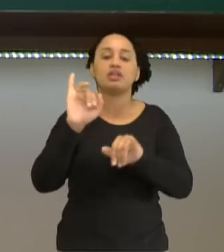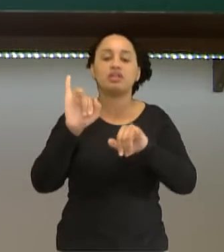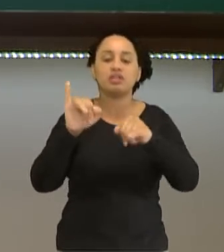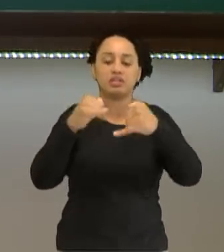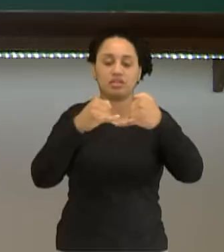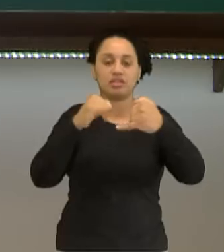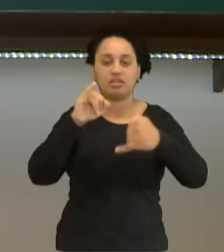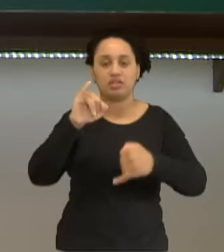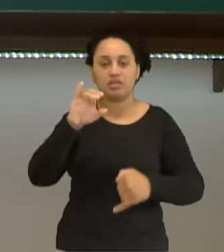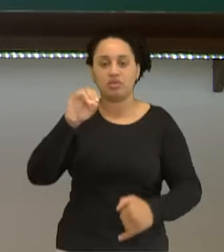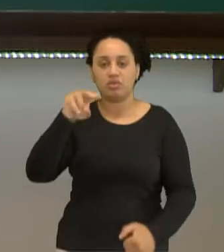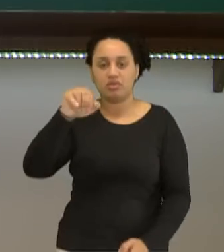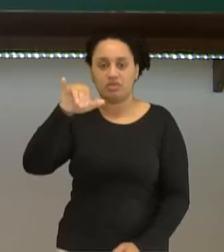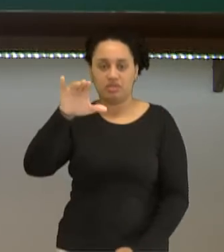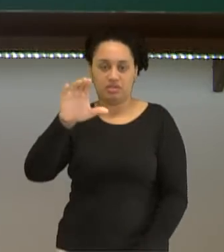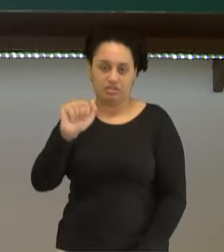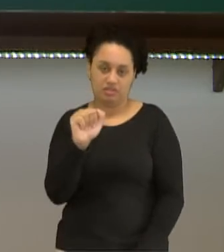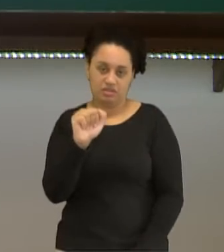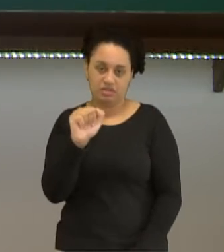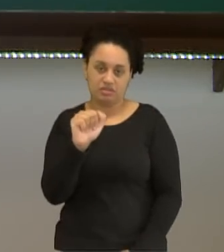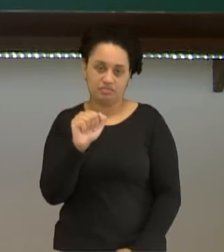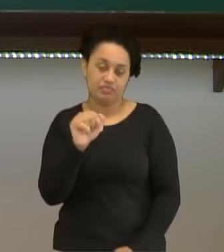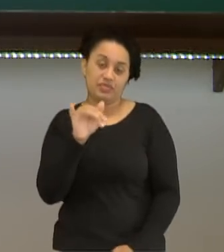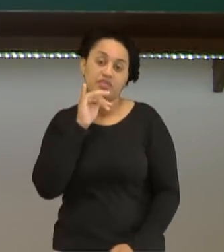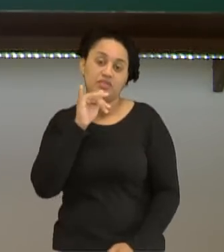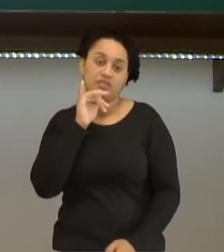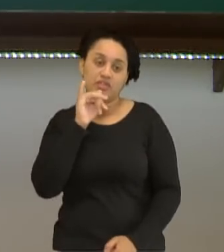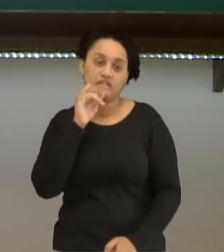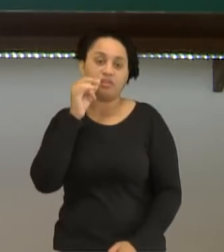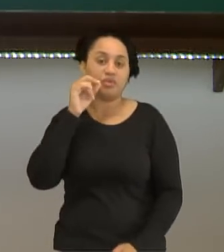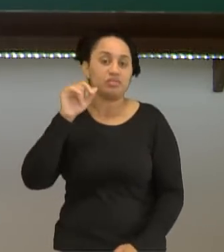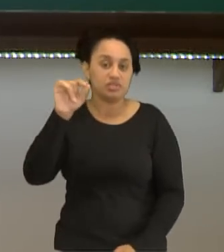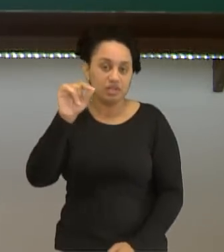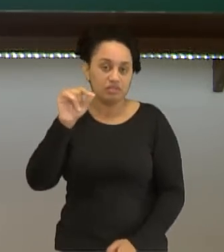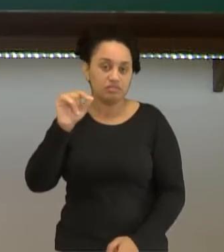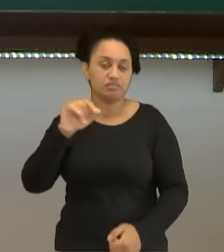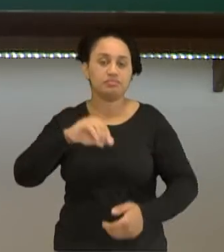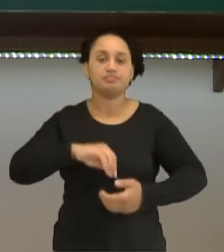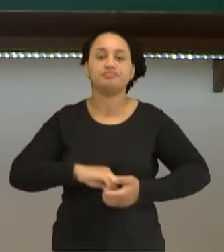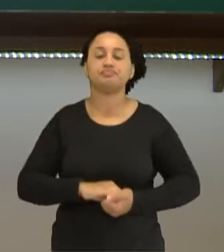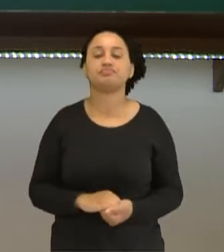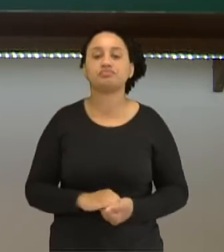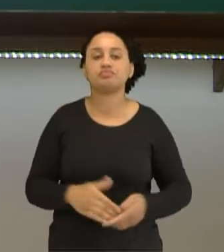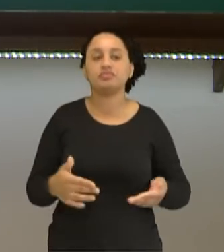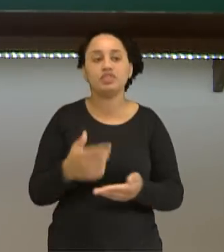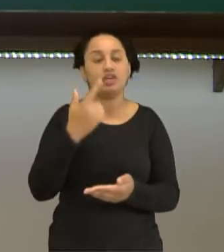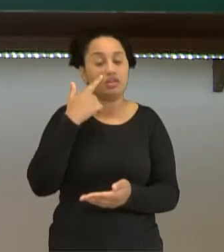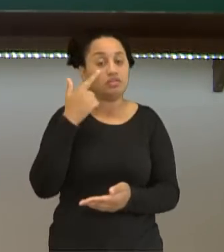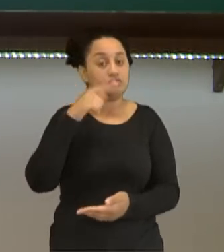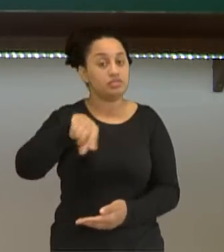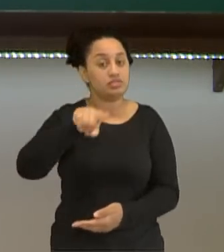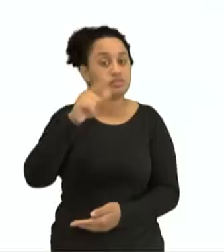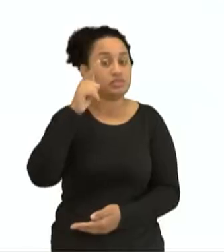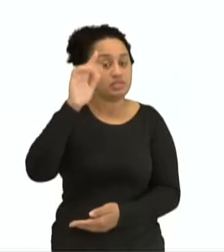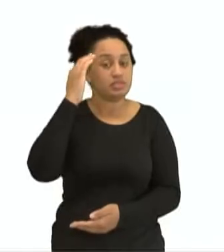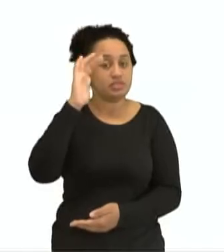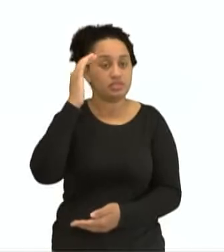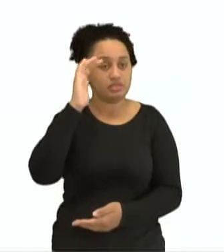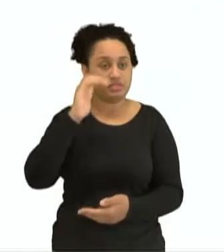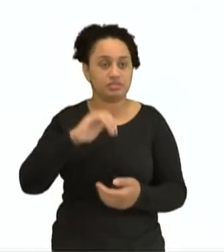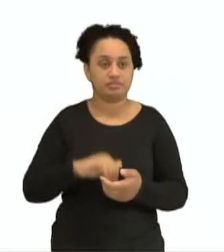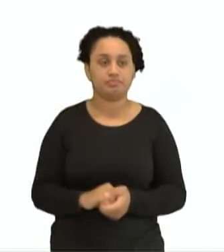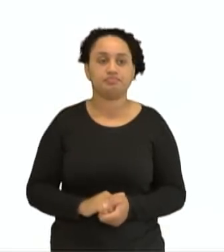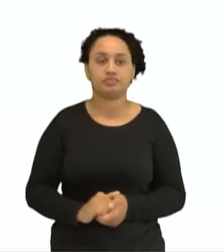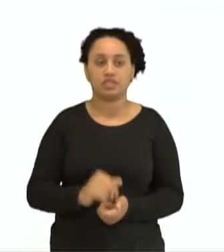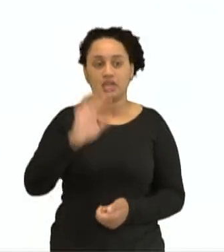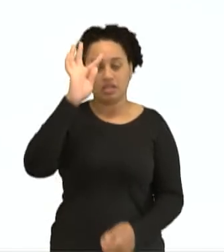iônica. Exemplo, o cloreto de sódio. Vamos ver se vocês entenderam agora. Segundo